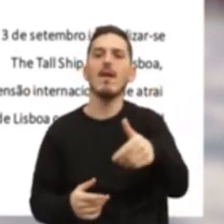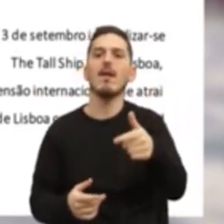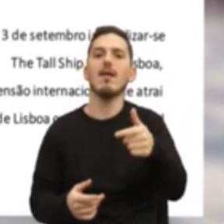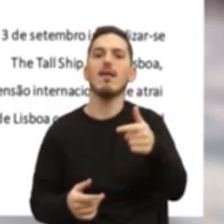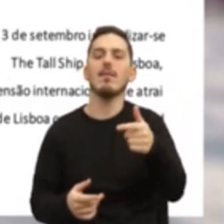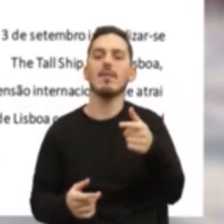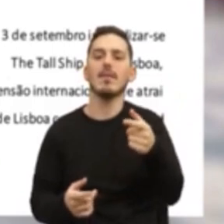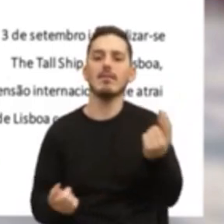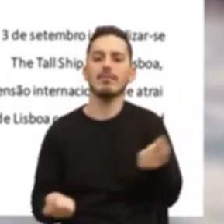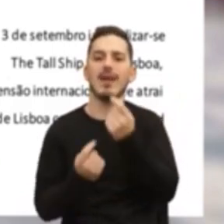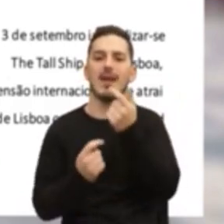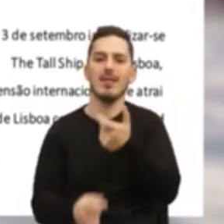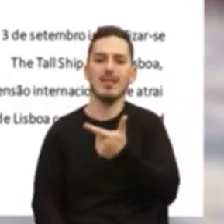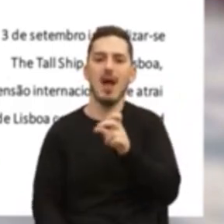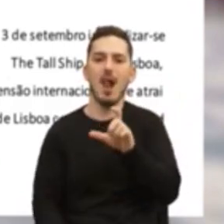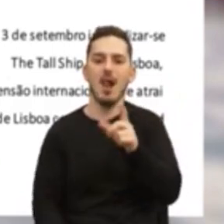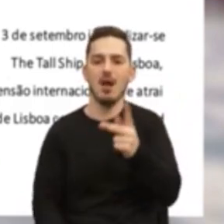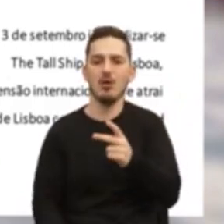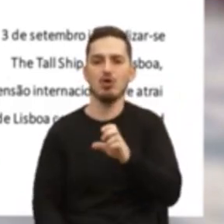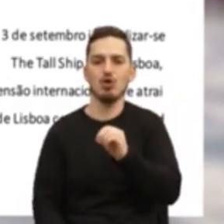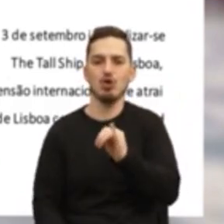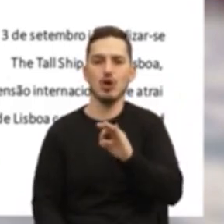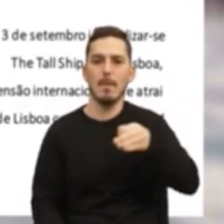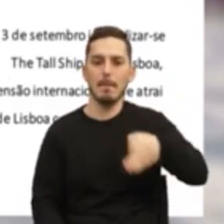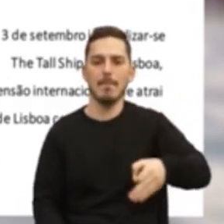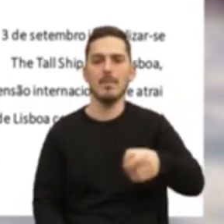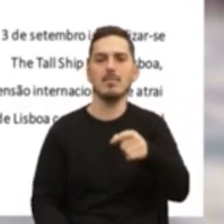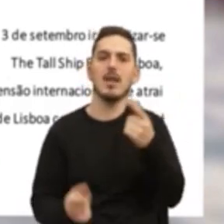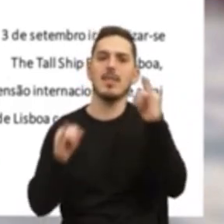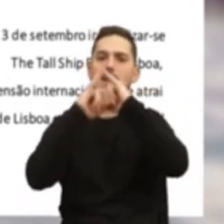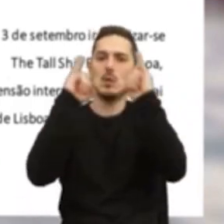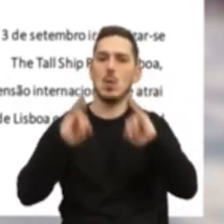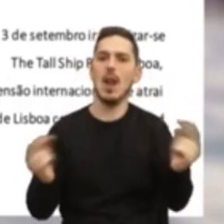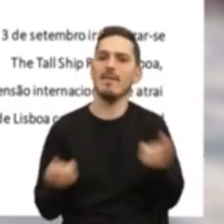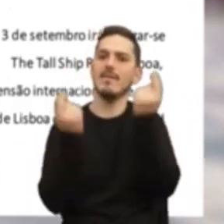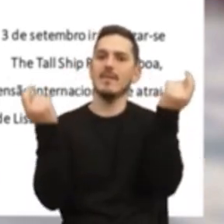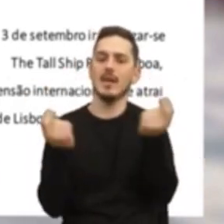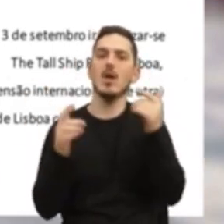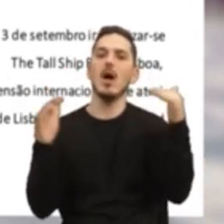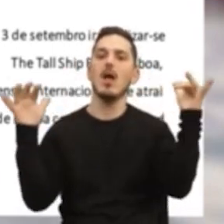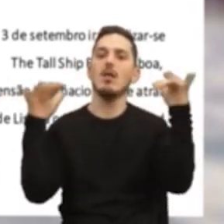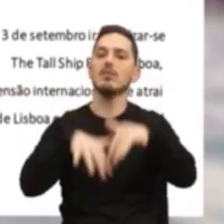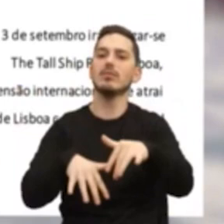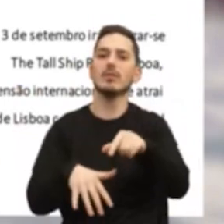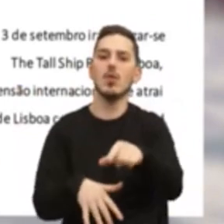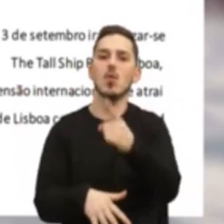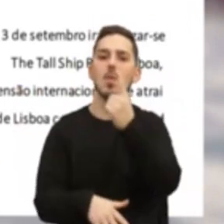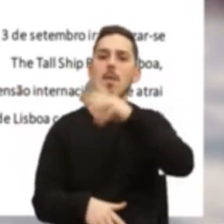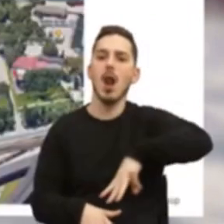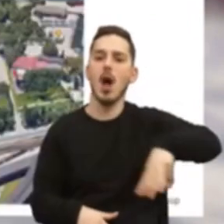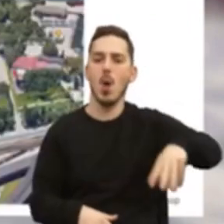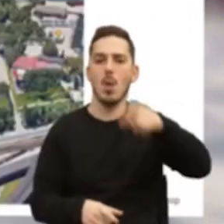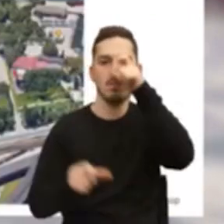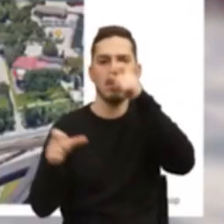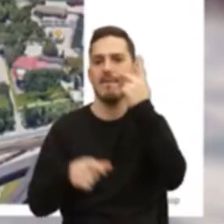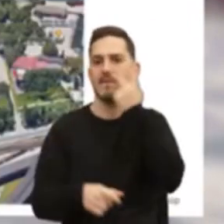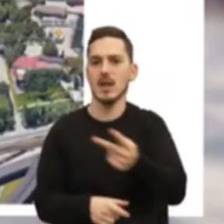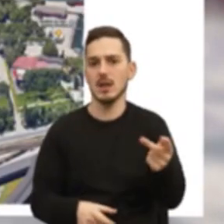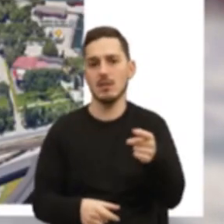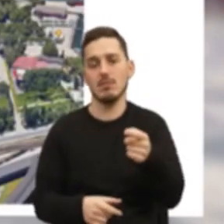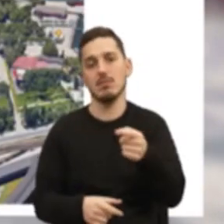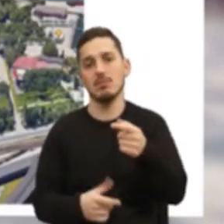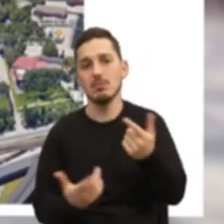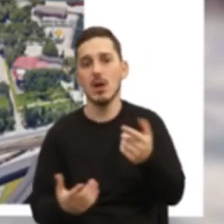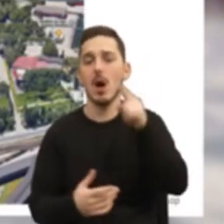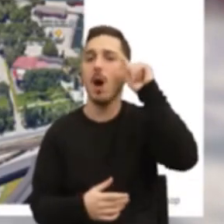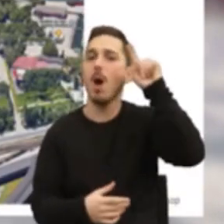a Tall Ship Races de Lisboa, que é um evento de dimensão internacional que atrai à frente ribeirinha cerca de um milhão de visitantes, o que seria muito